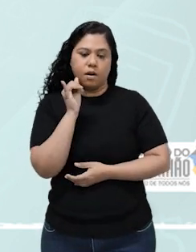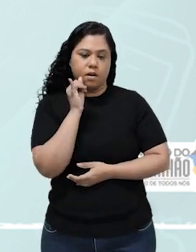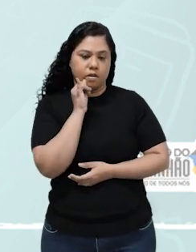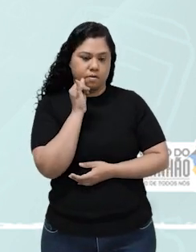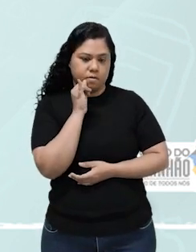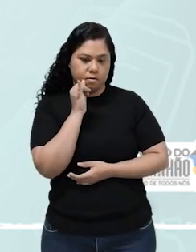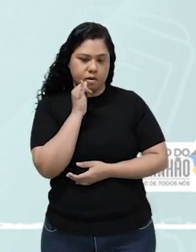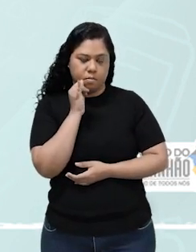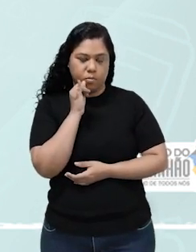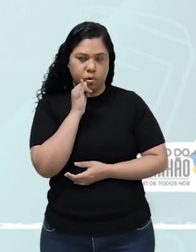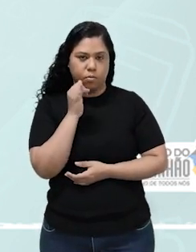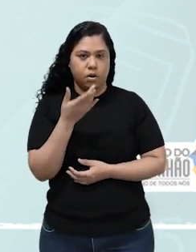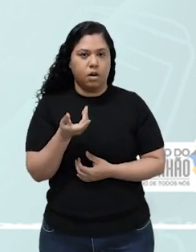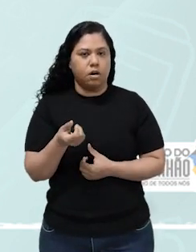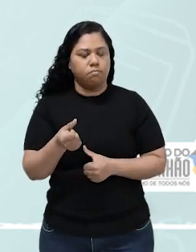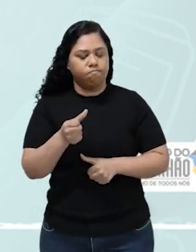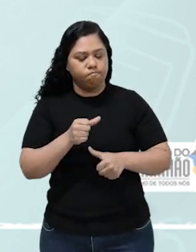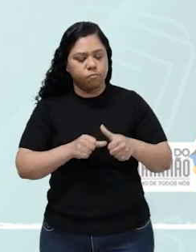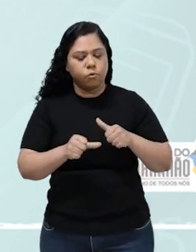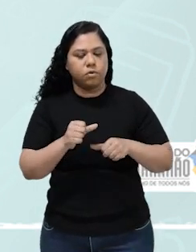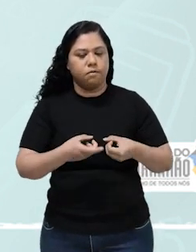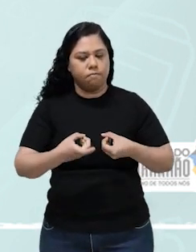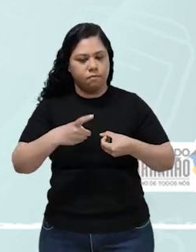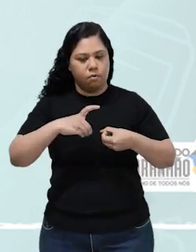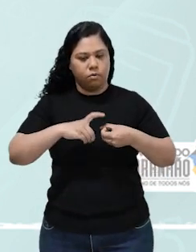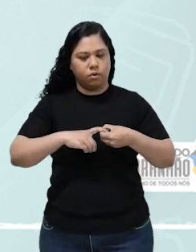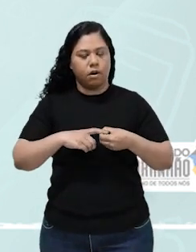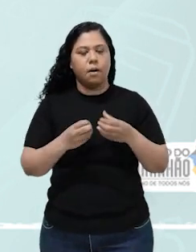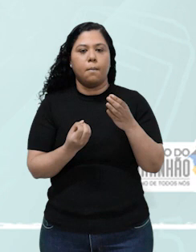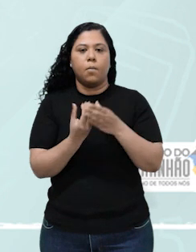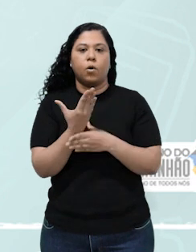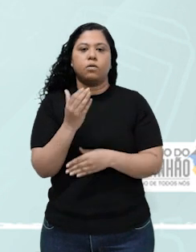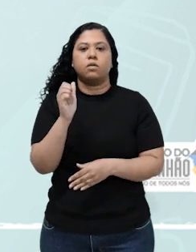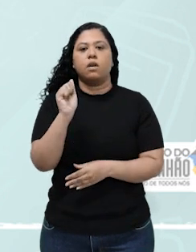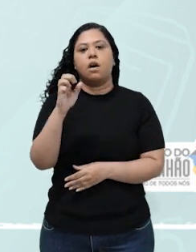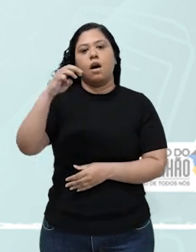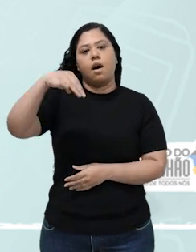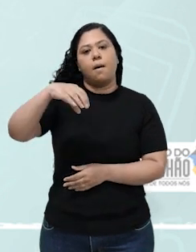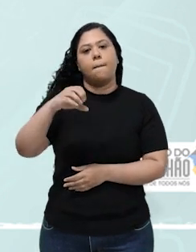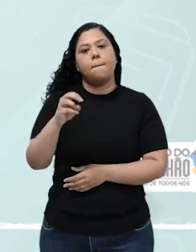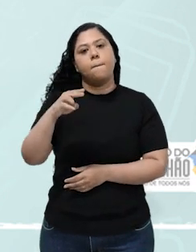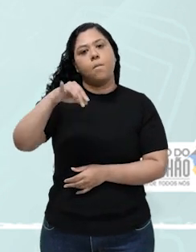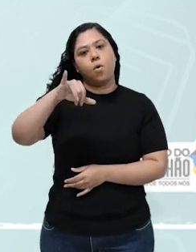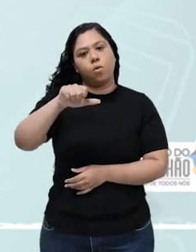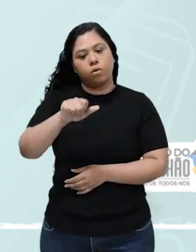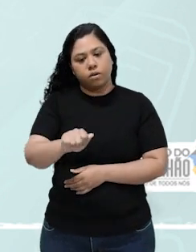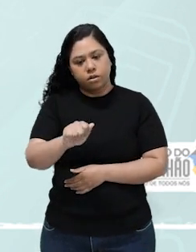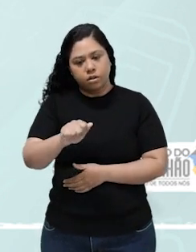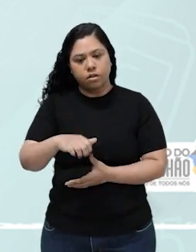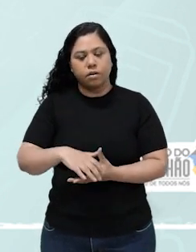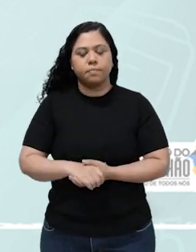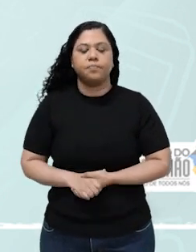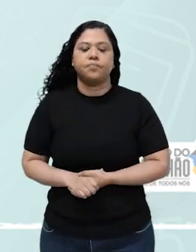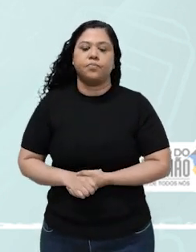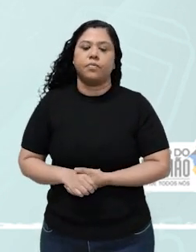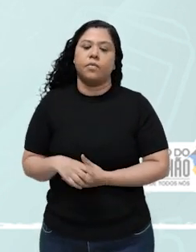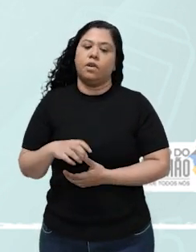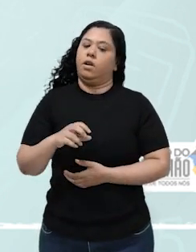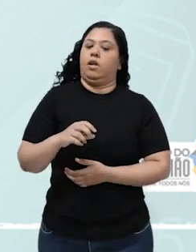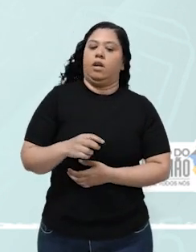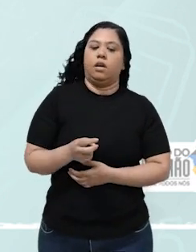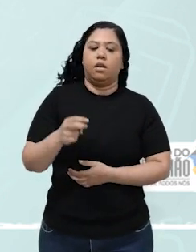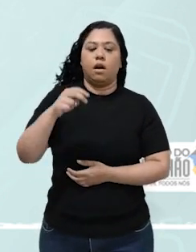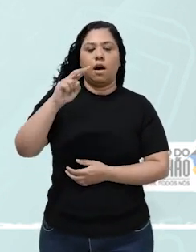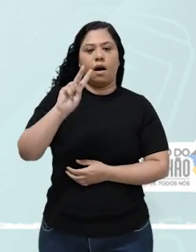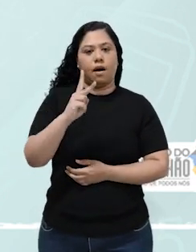reação reversível é a da produção da amônia, NH3, a partir do gás hidrogênio, H2,